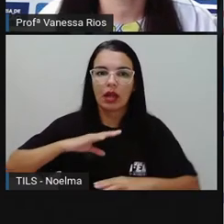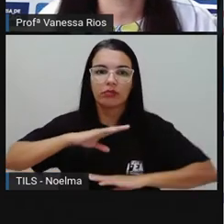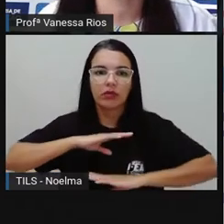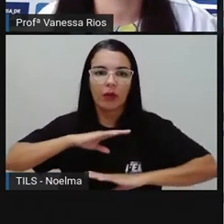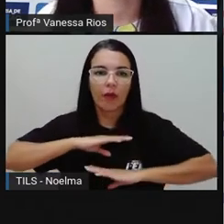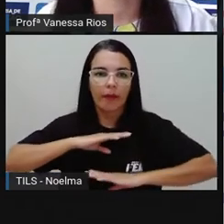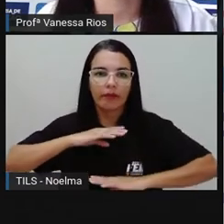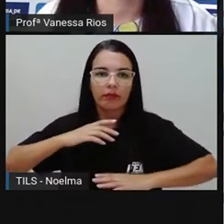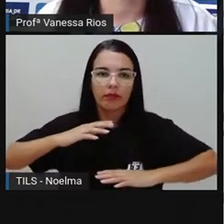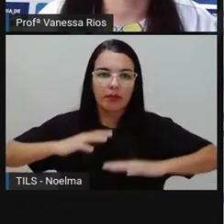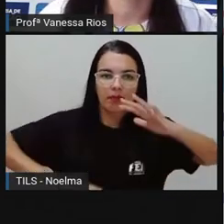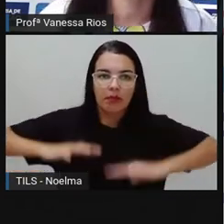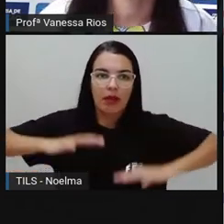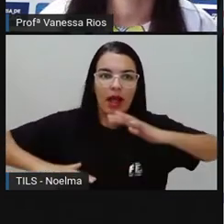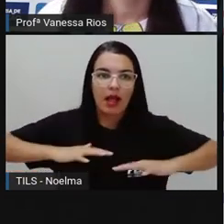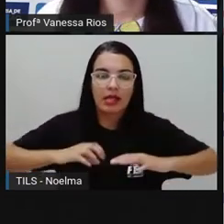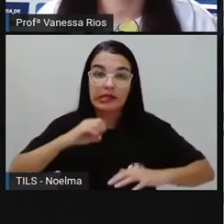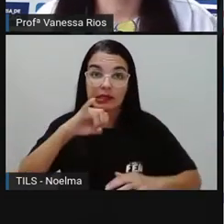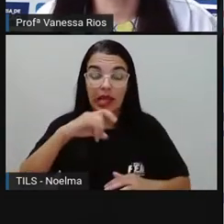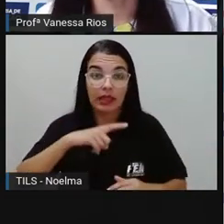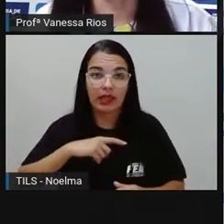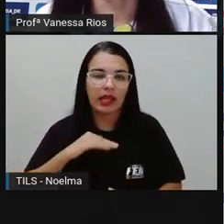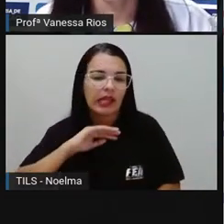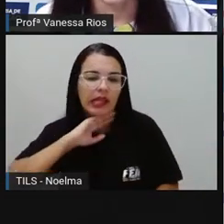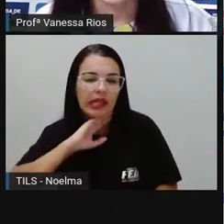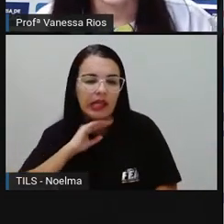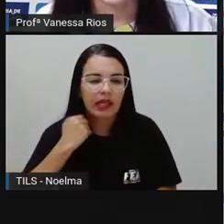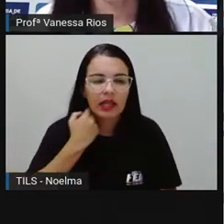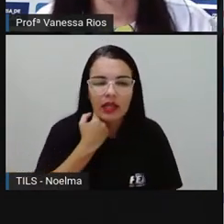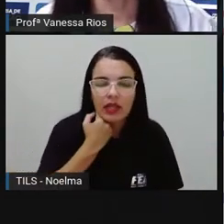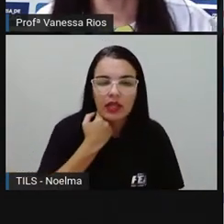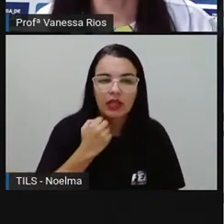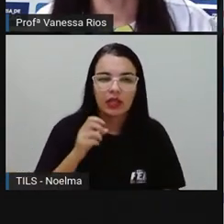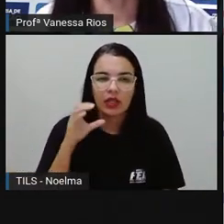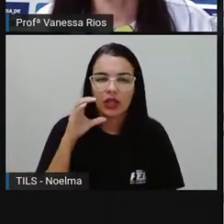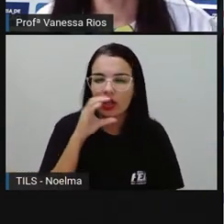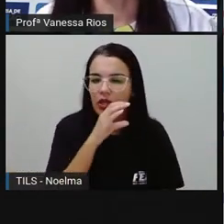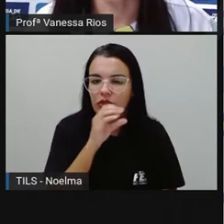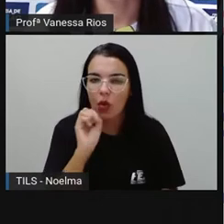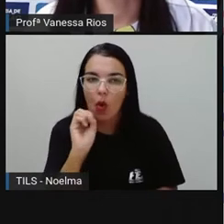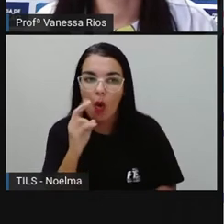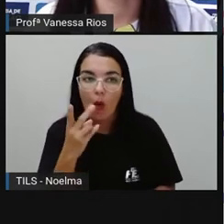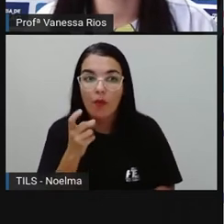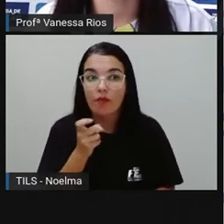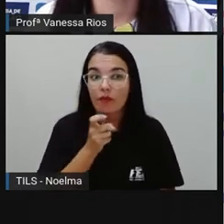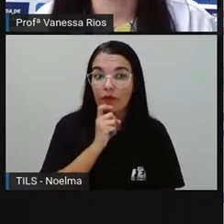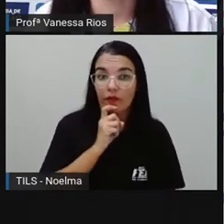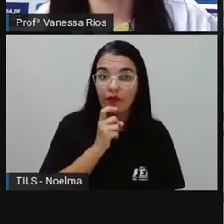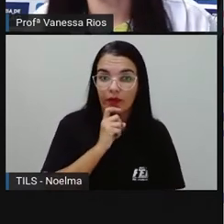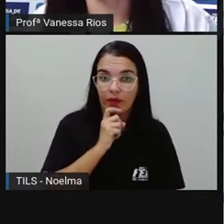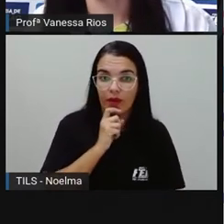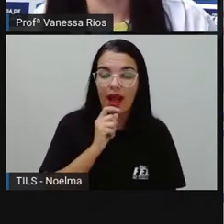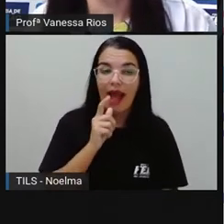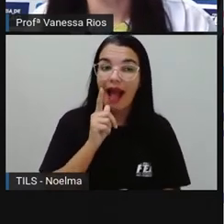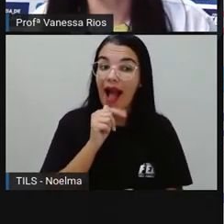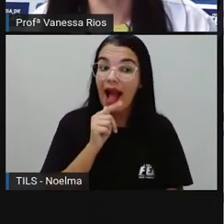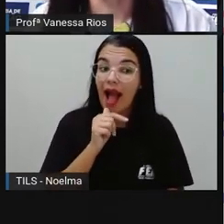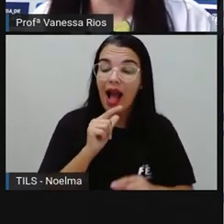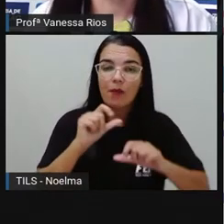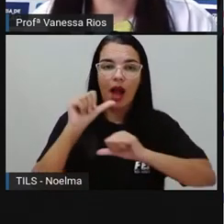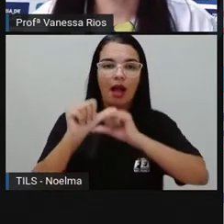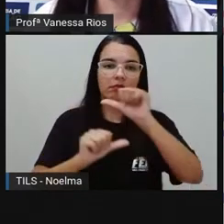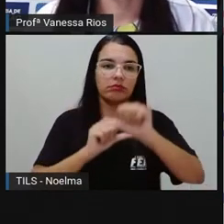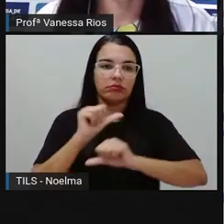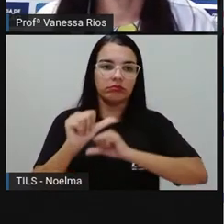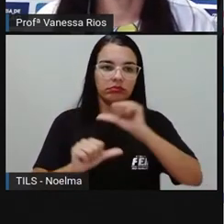indicando se ela está quente ou frio. A água muda conforme a temperatura do